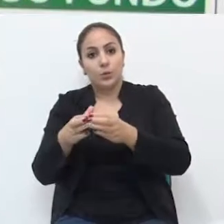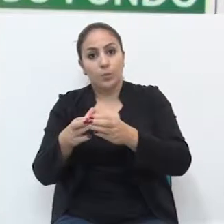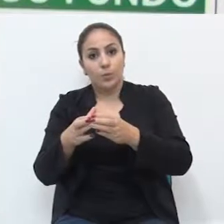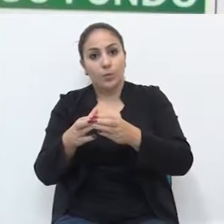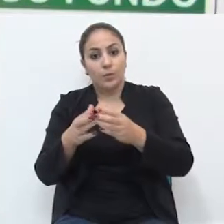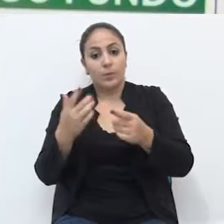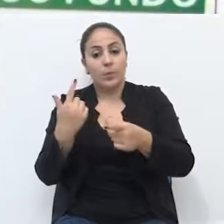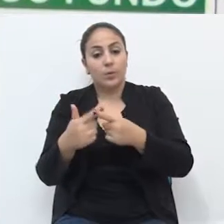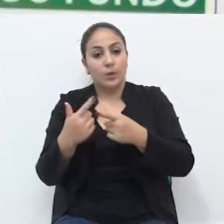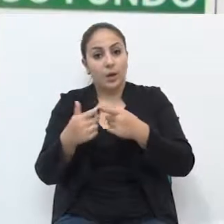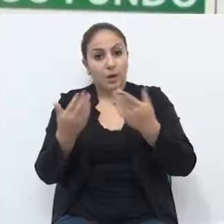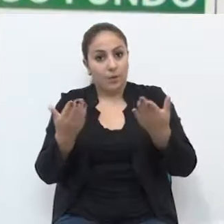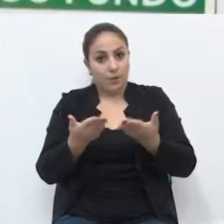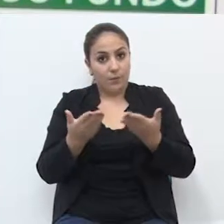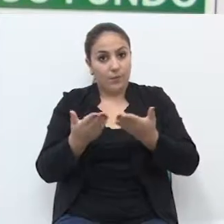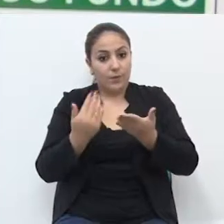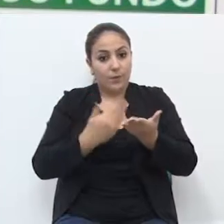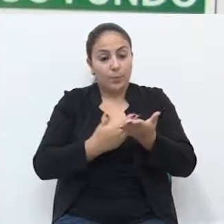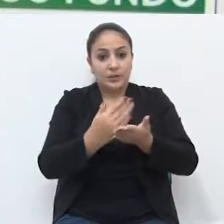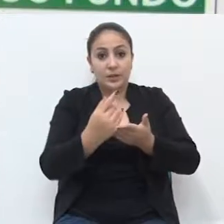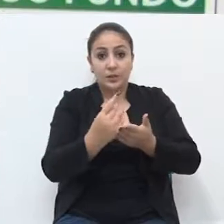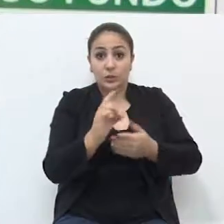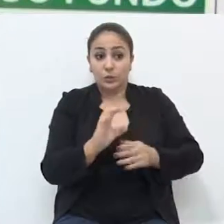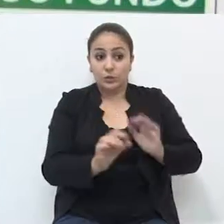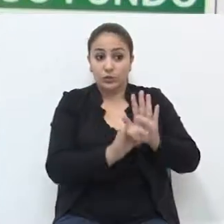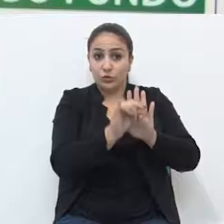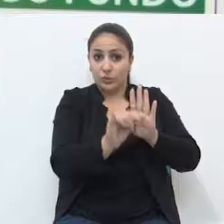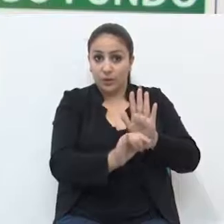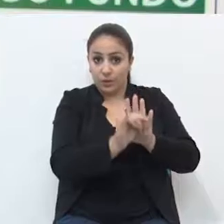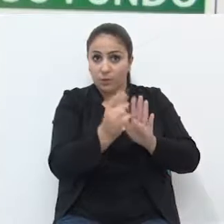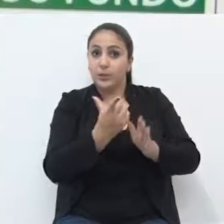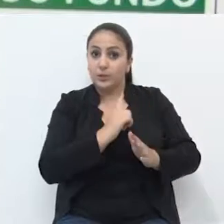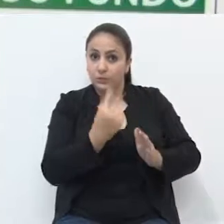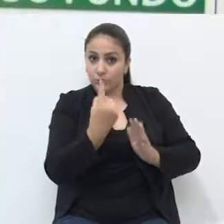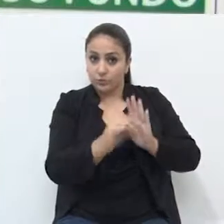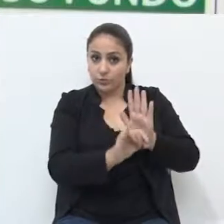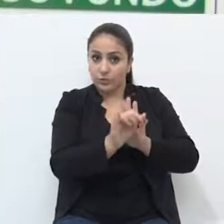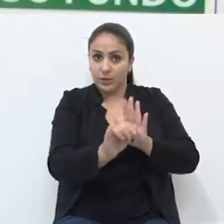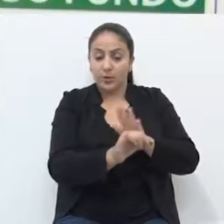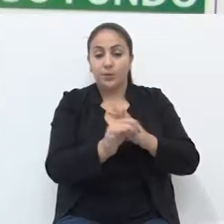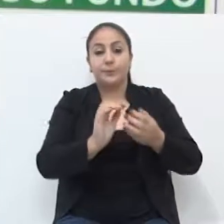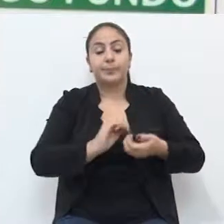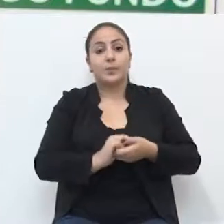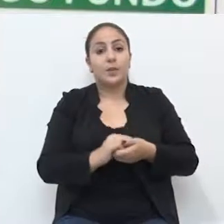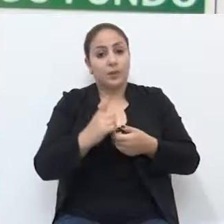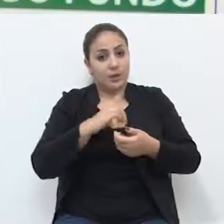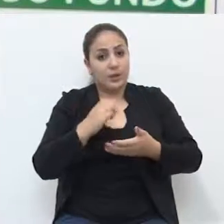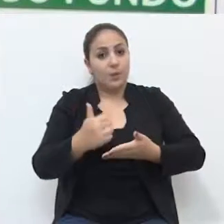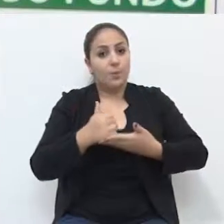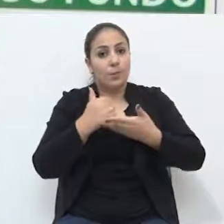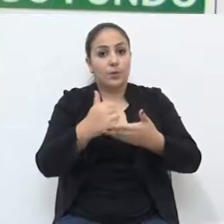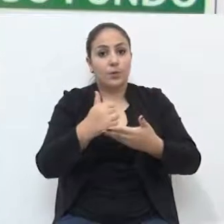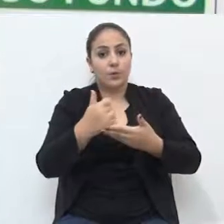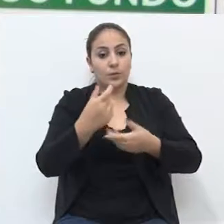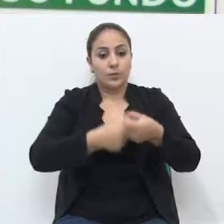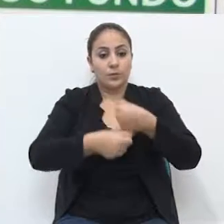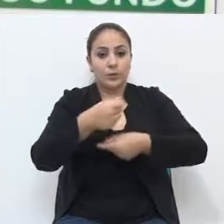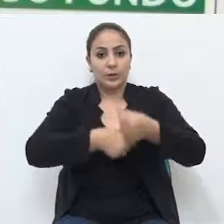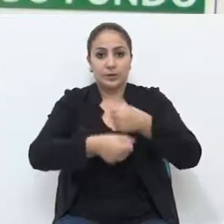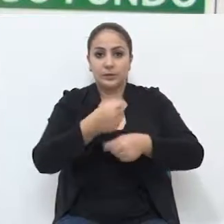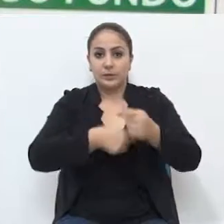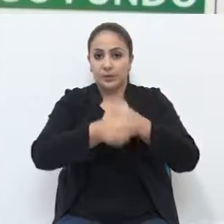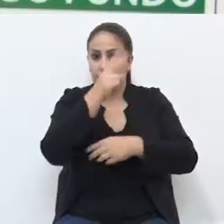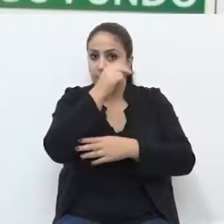que passarão por um edital, serão submetidos a um edital e que terão apoio financeiro da